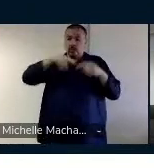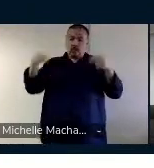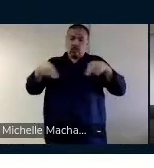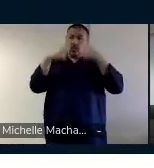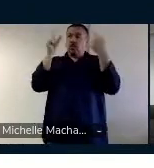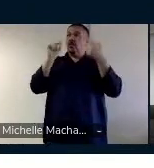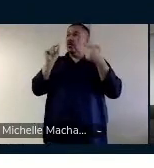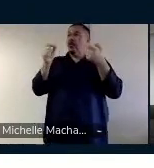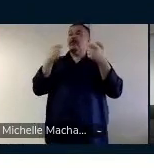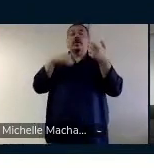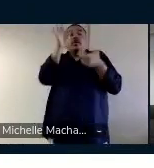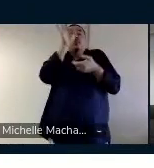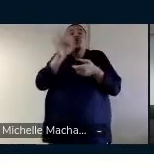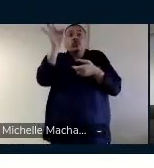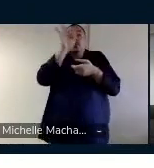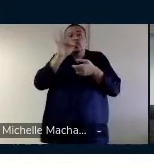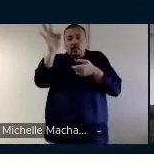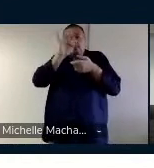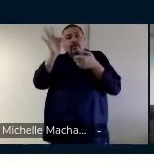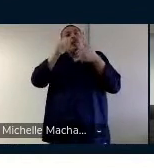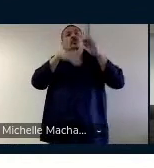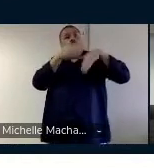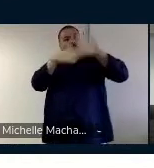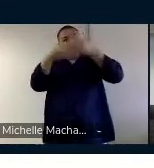funcionamento dos processos derivacionais.